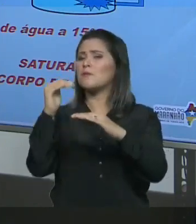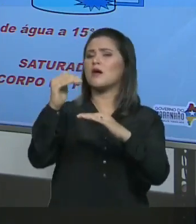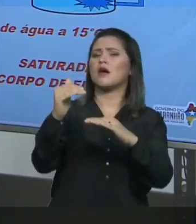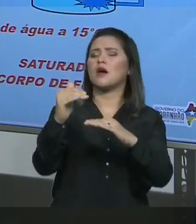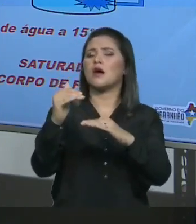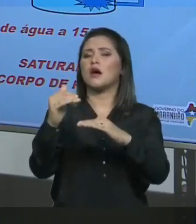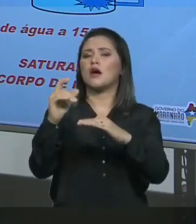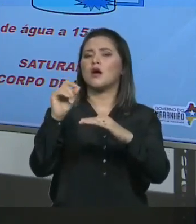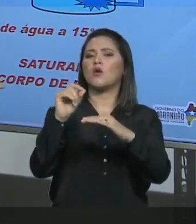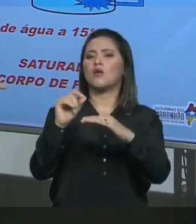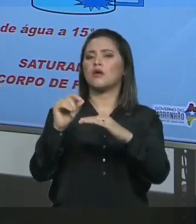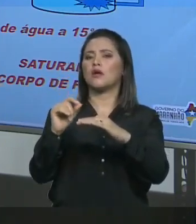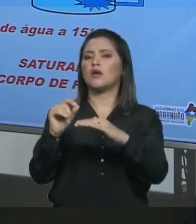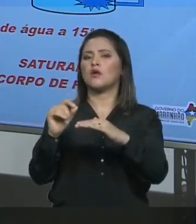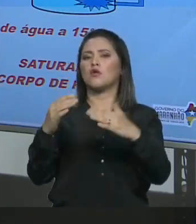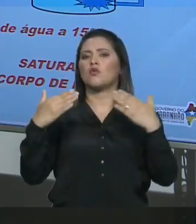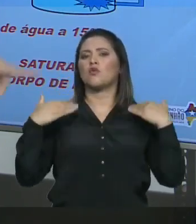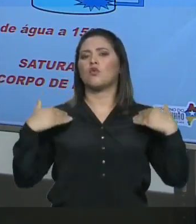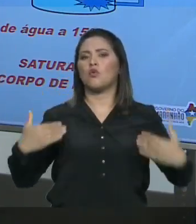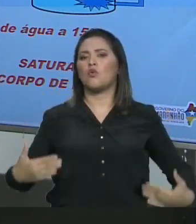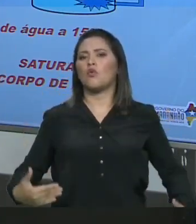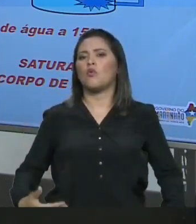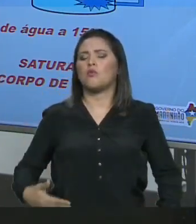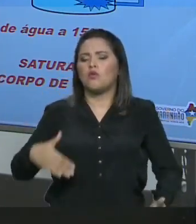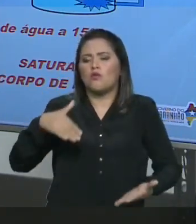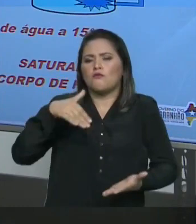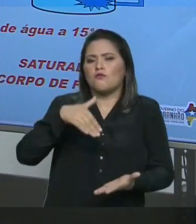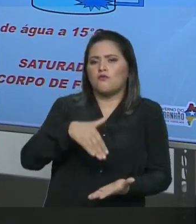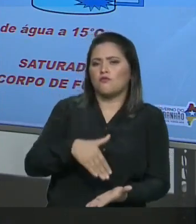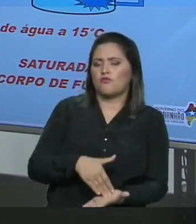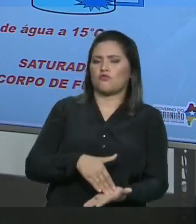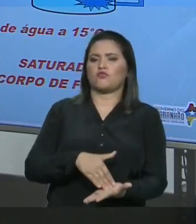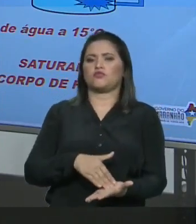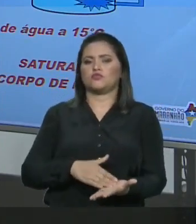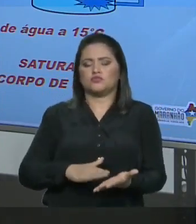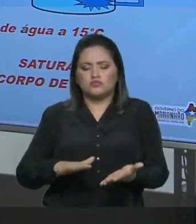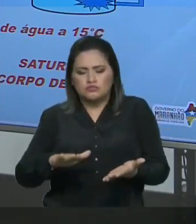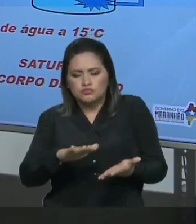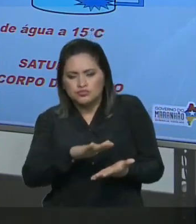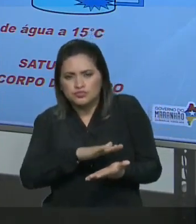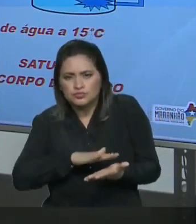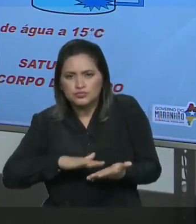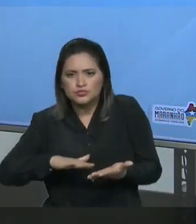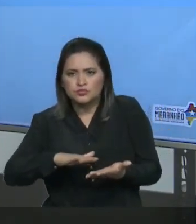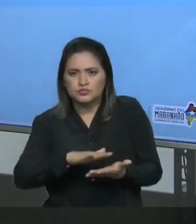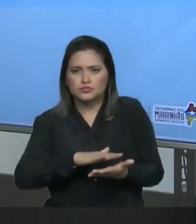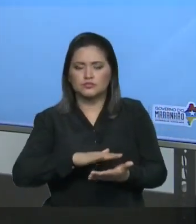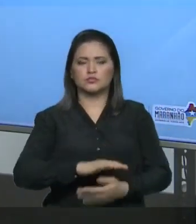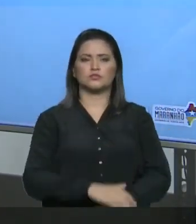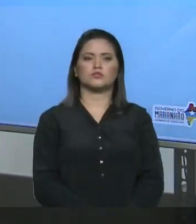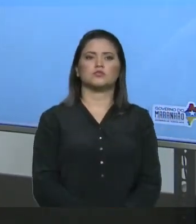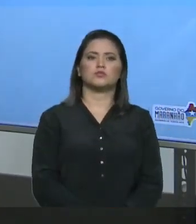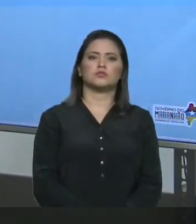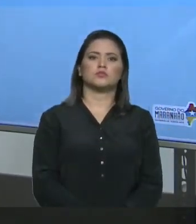Os 20 gramas Que passaram Virarão Corpo de fundo Ou corpo de chão Beleza O que eu vou fazer agora Agora